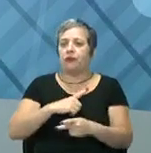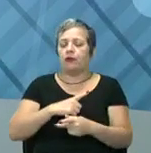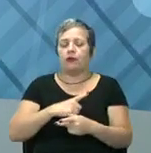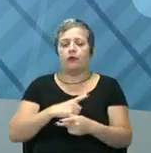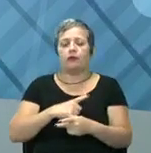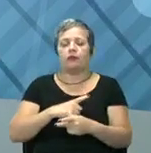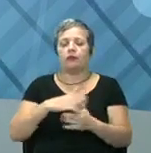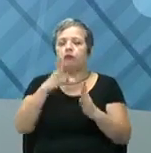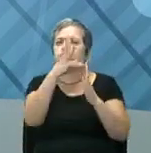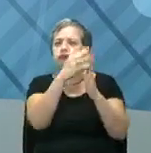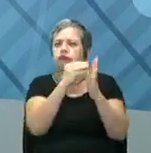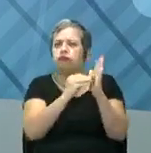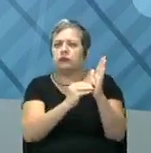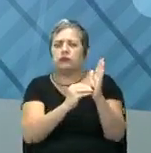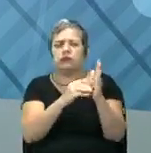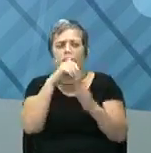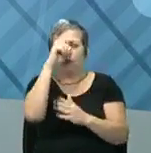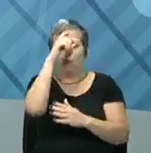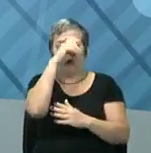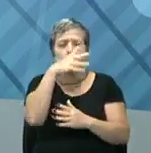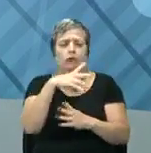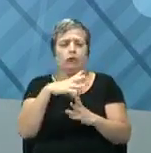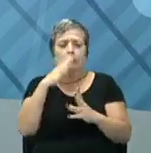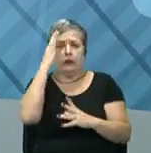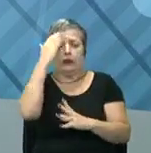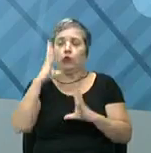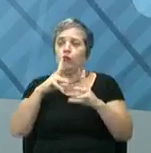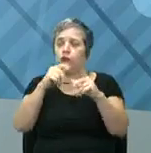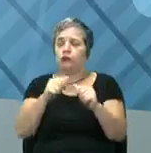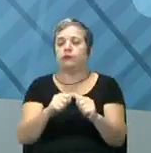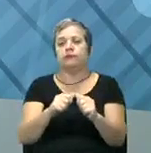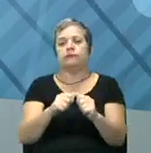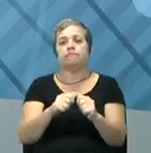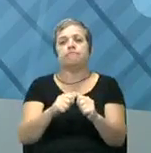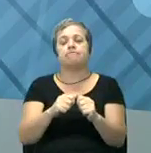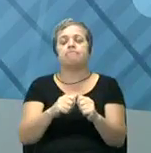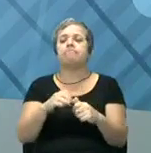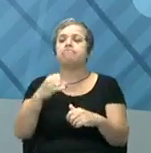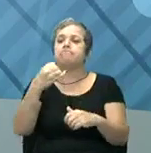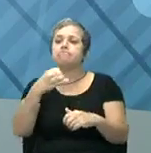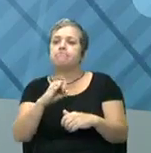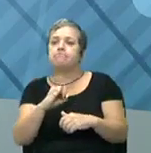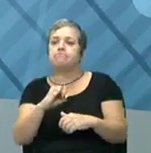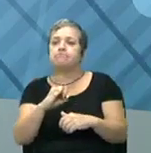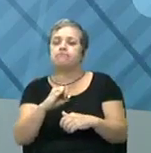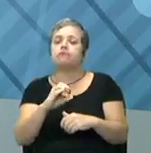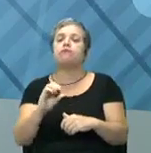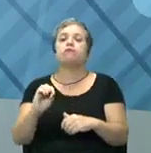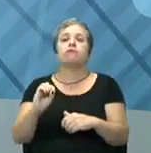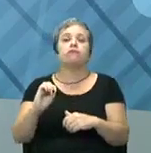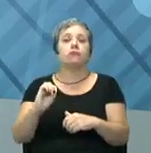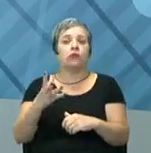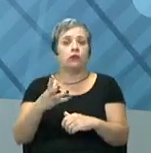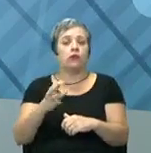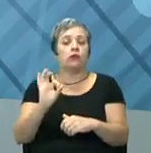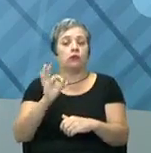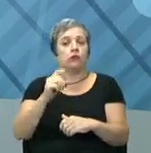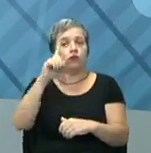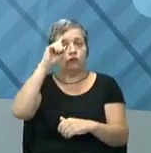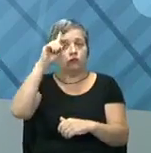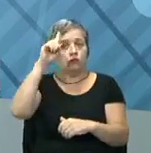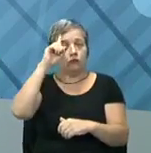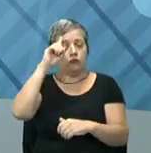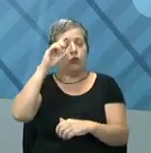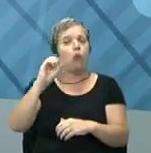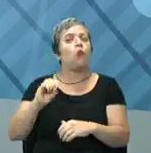coisa, olha como fica difícil lidar com tudo isso, não é mesmo? Será que, então, acontece esse tipo ideal no dia a dia?